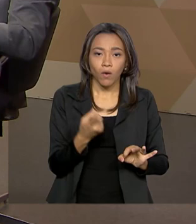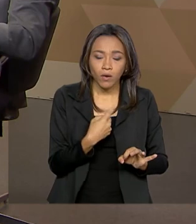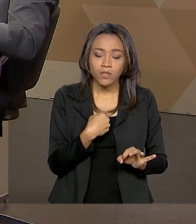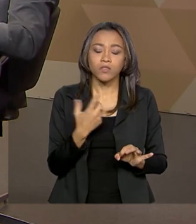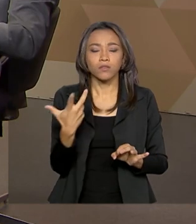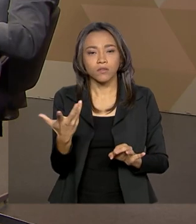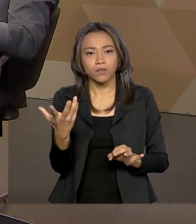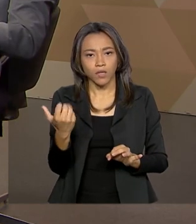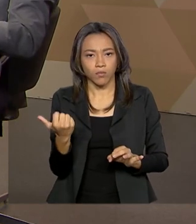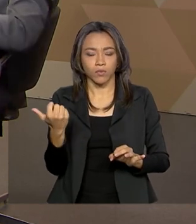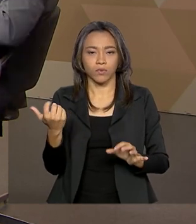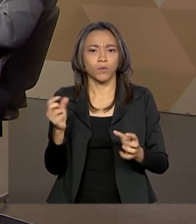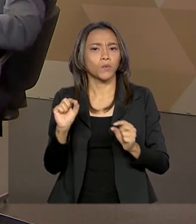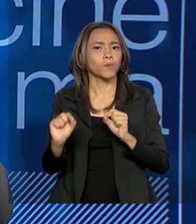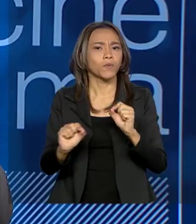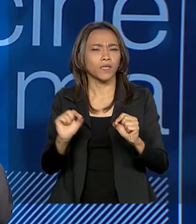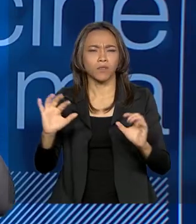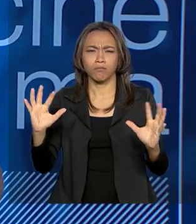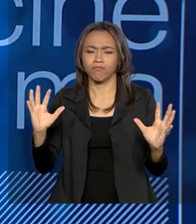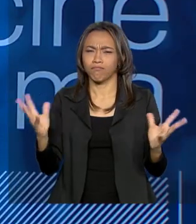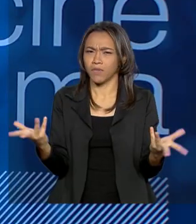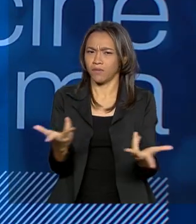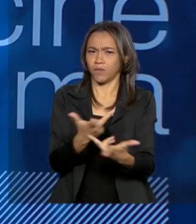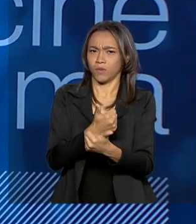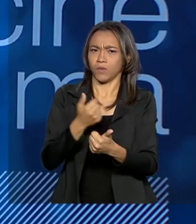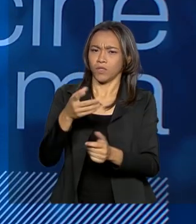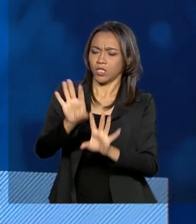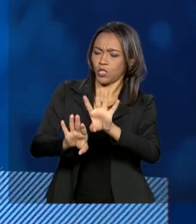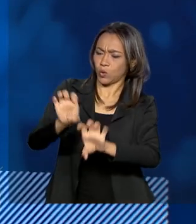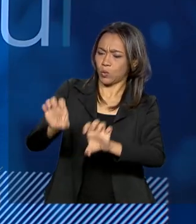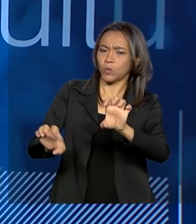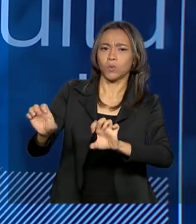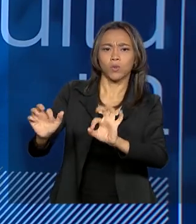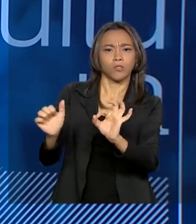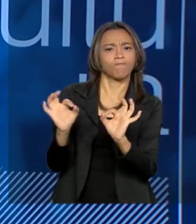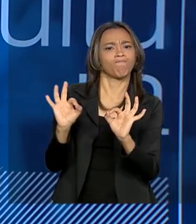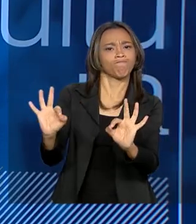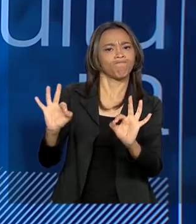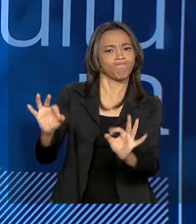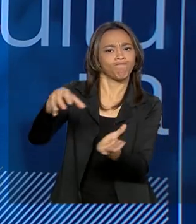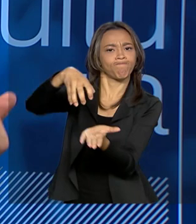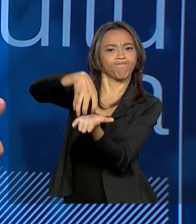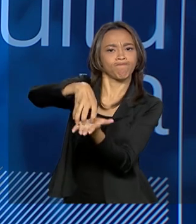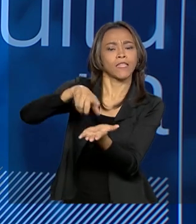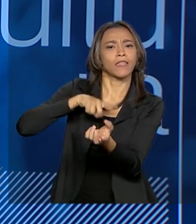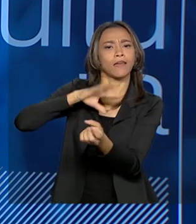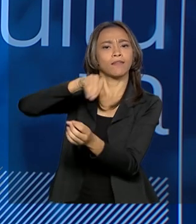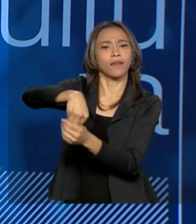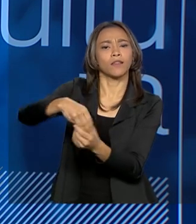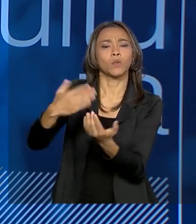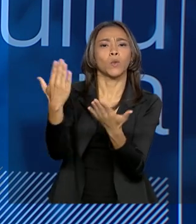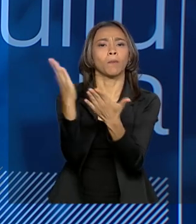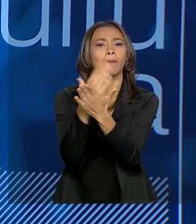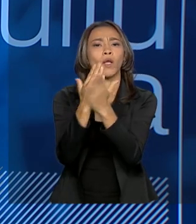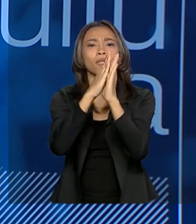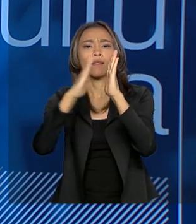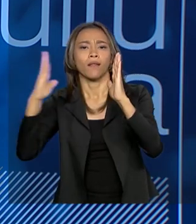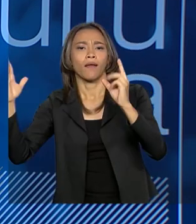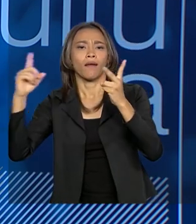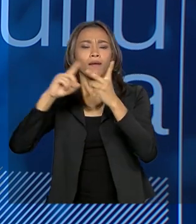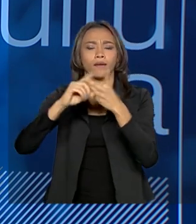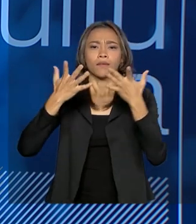culturais, que são belíssimos e muito bem estruturados, todos eles com bibliotecas, com teatros, com